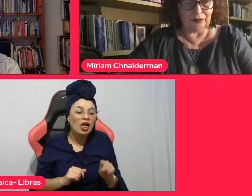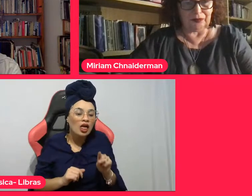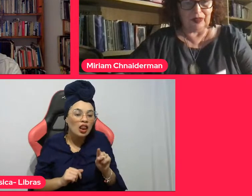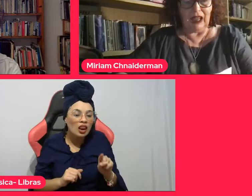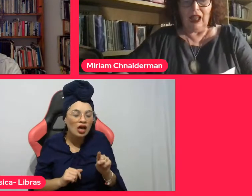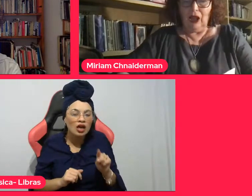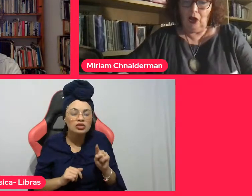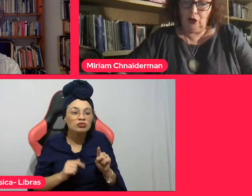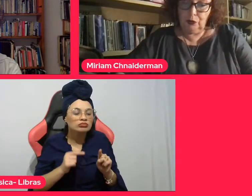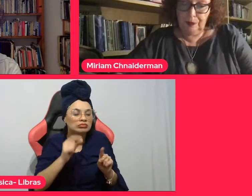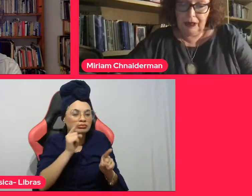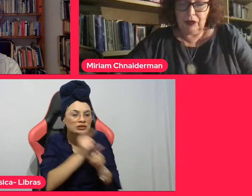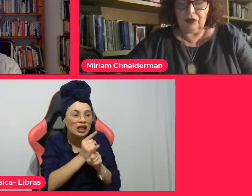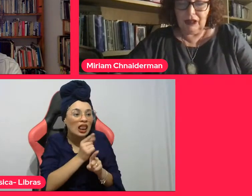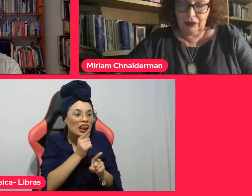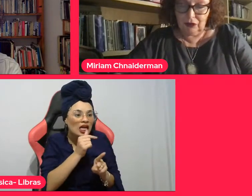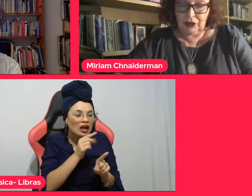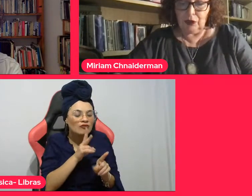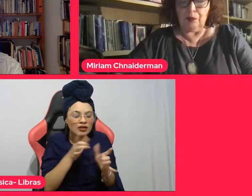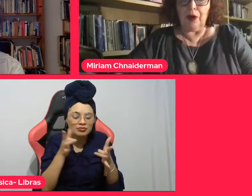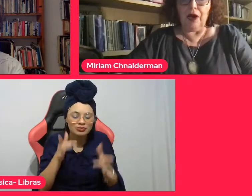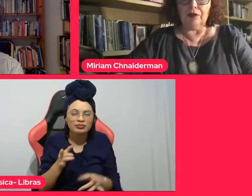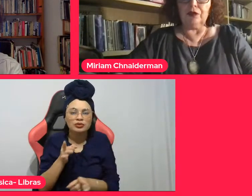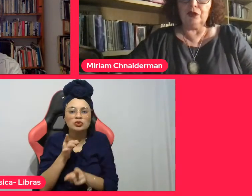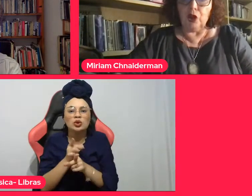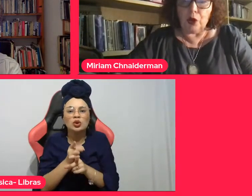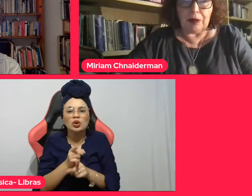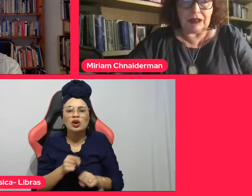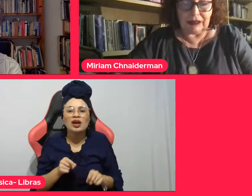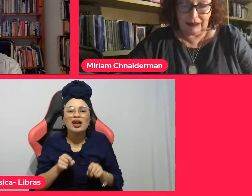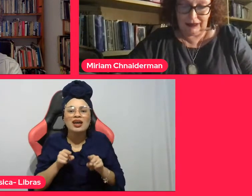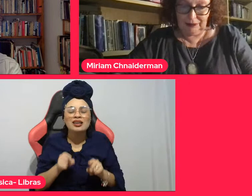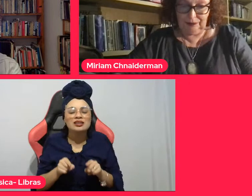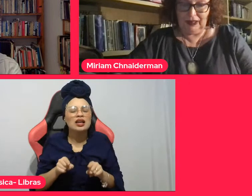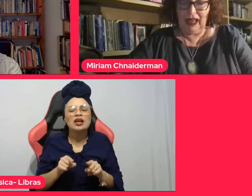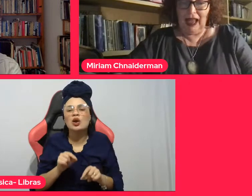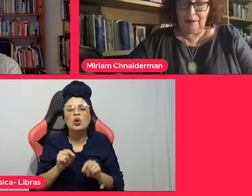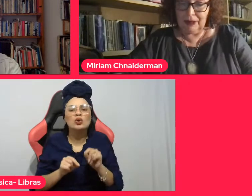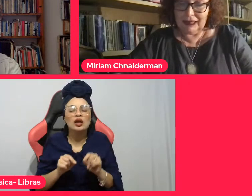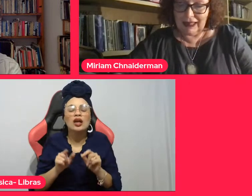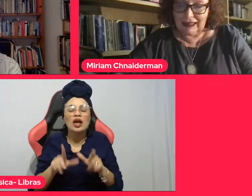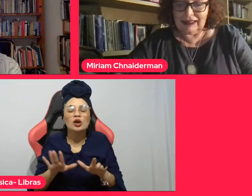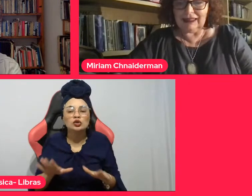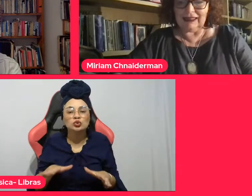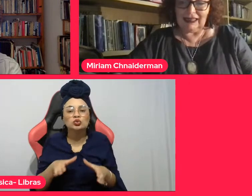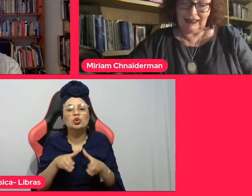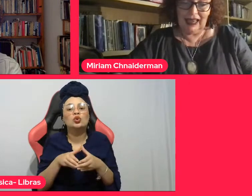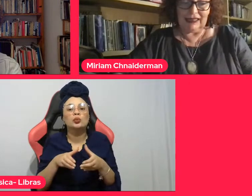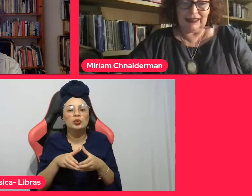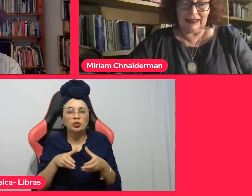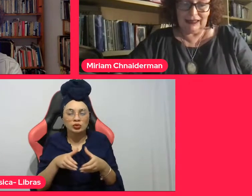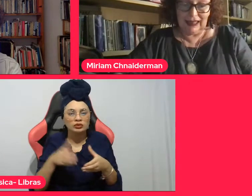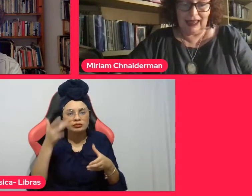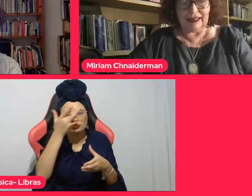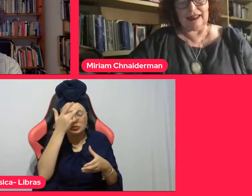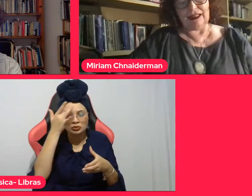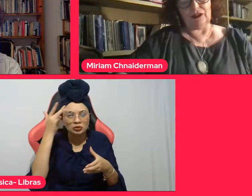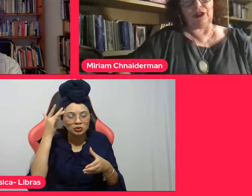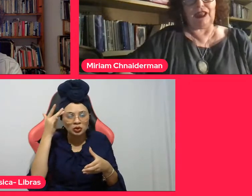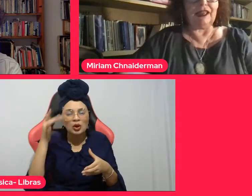os beduínos são povos nômades, habitantes das áreas